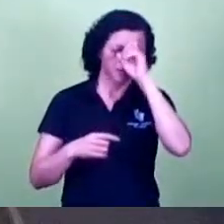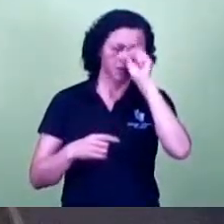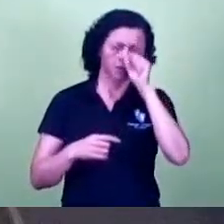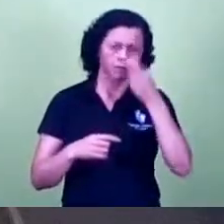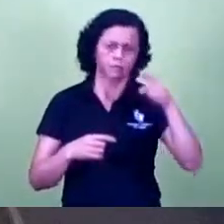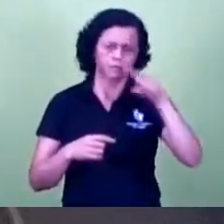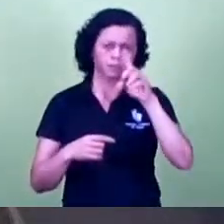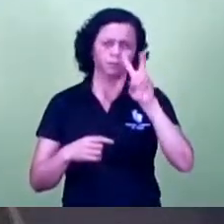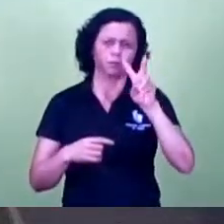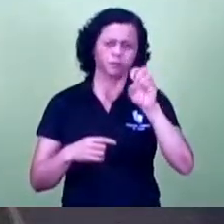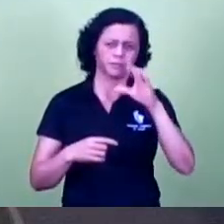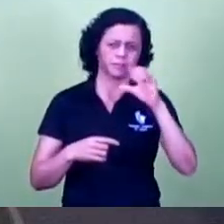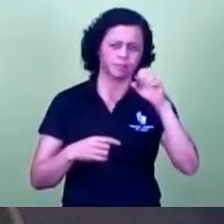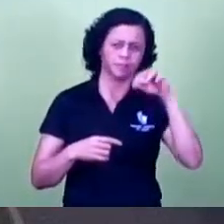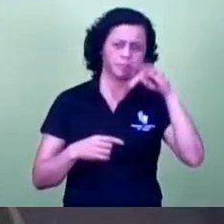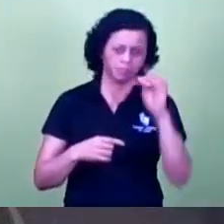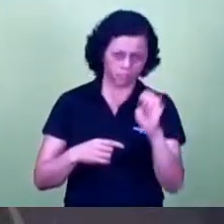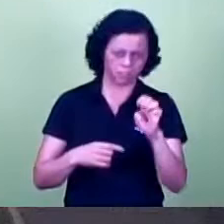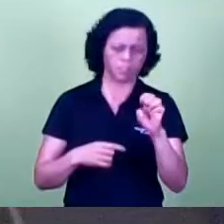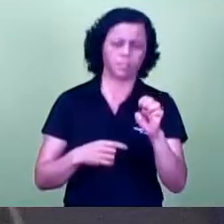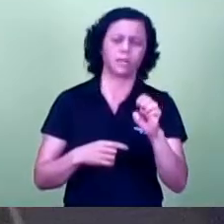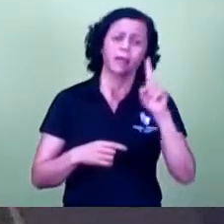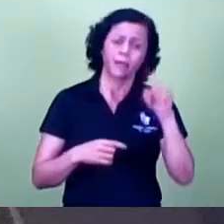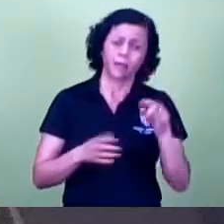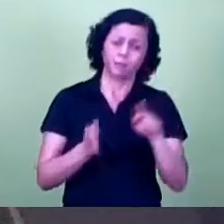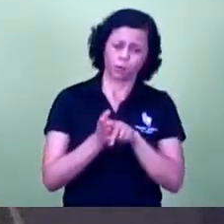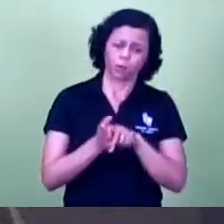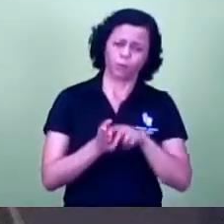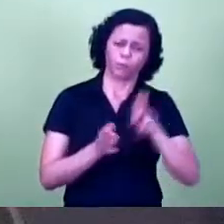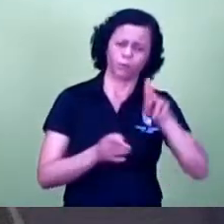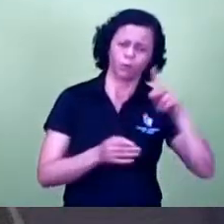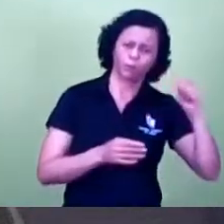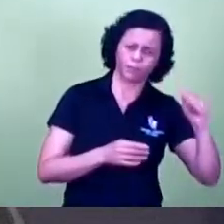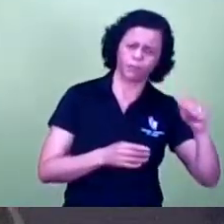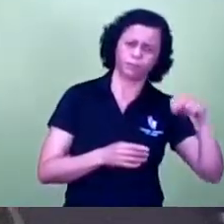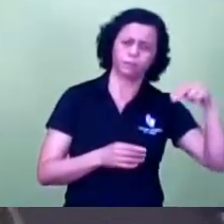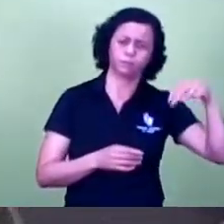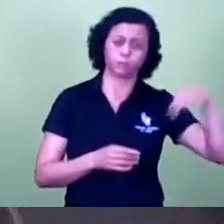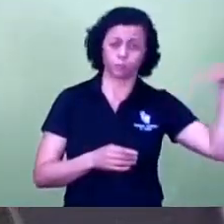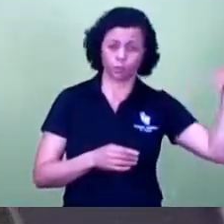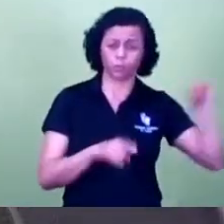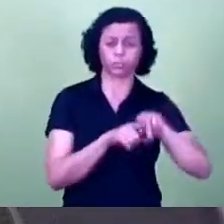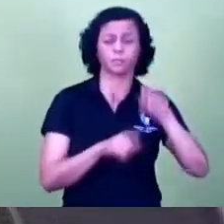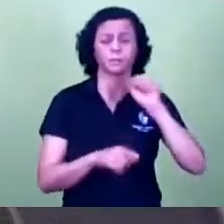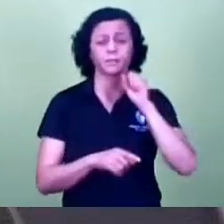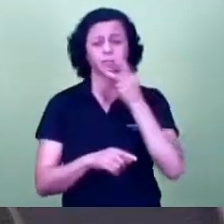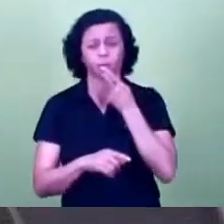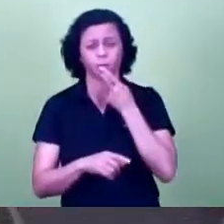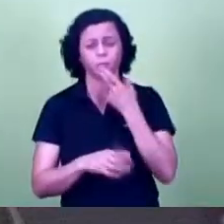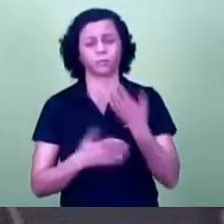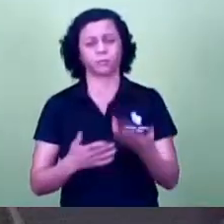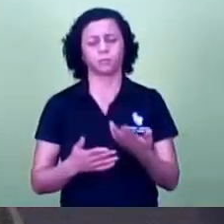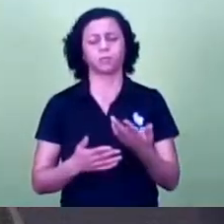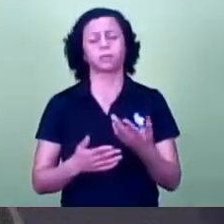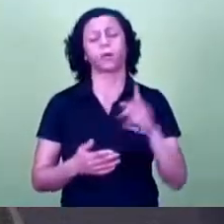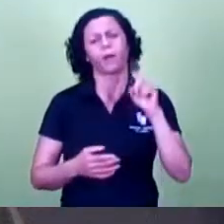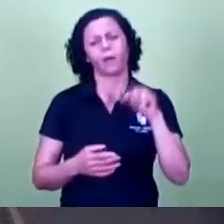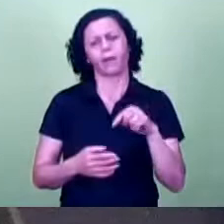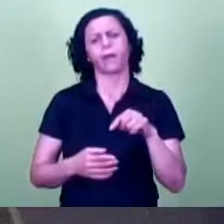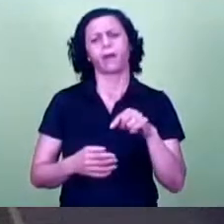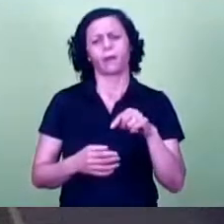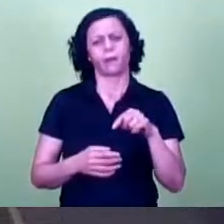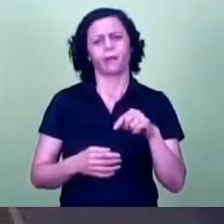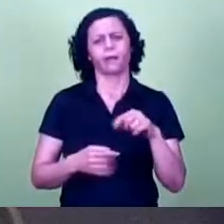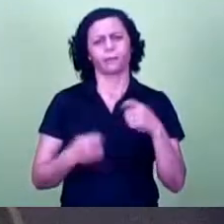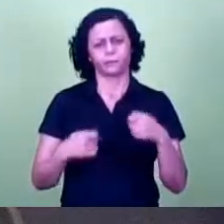Pedro então tem o hospital São Vicente então a empresa chegou em Juiz Fora também para disputar é legítimo para a gente procurar ver